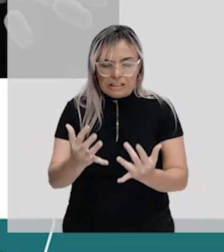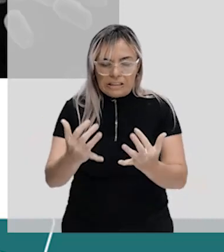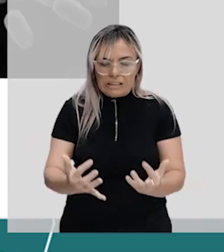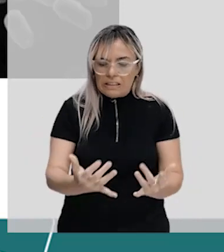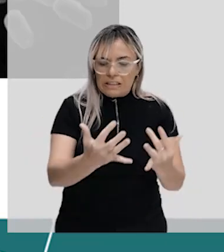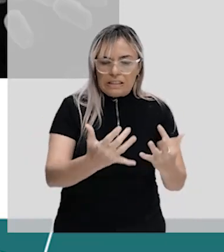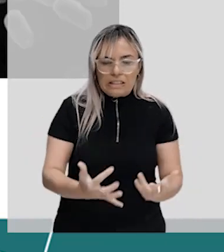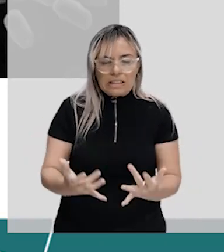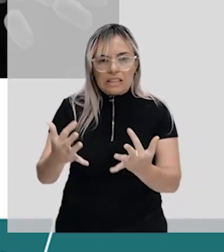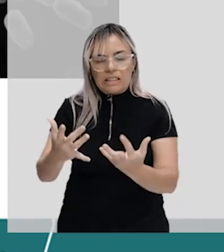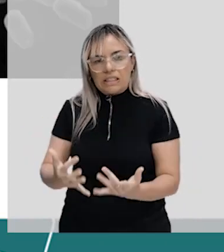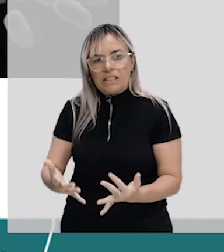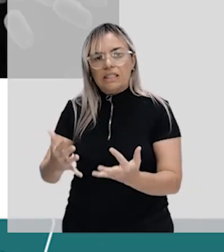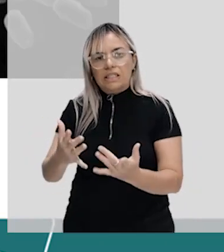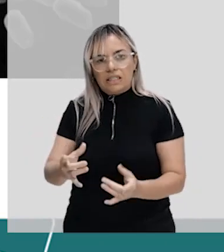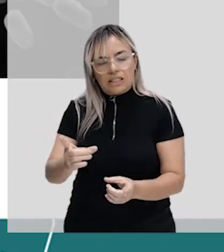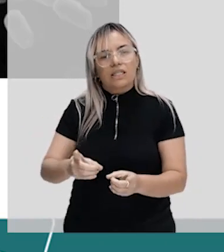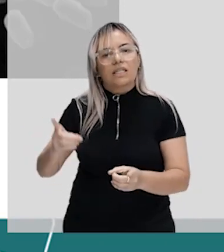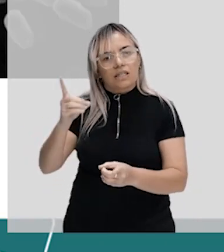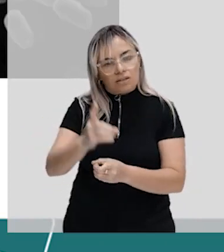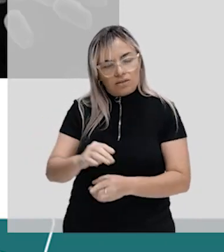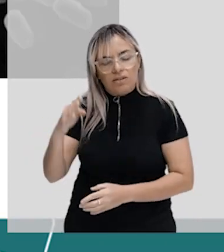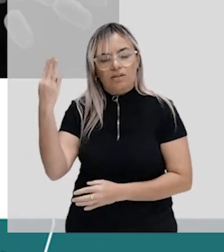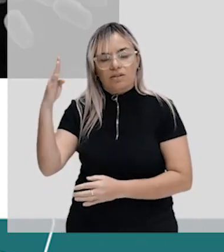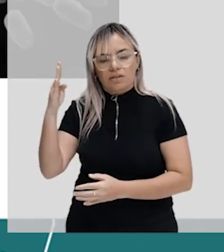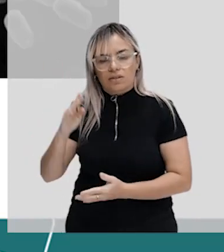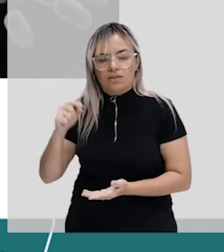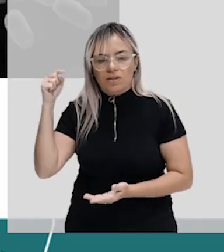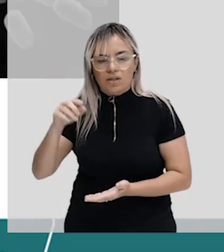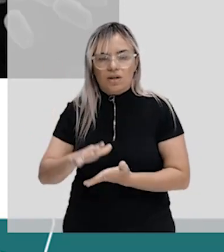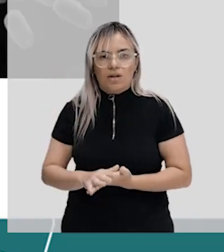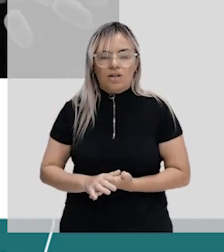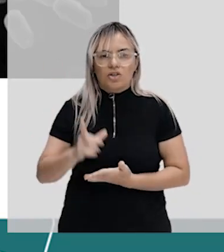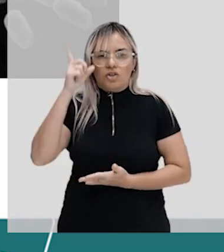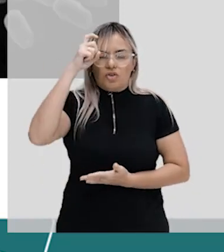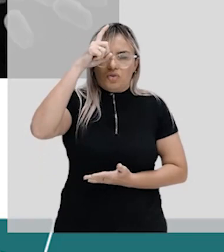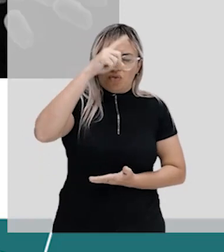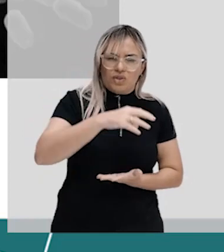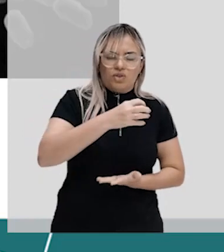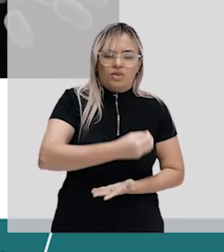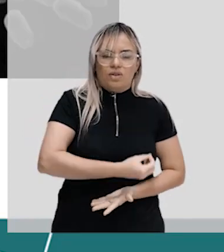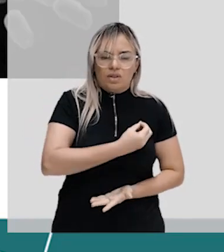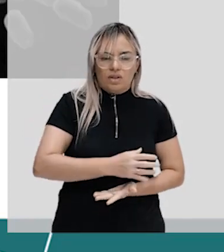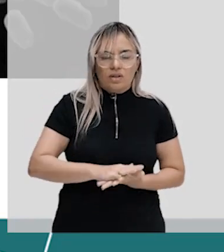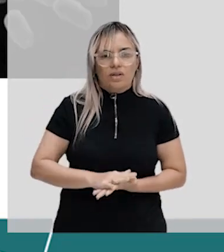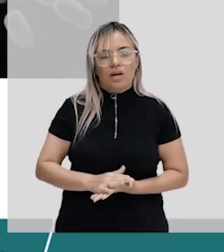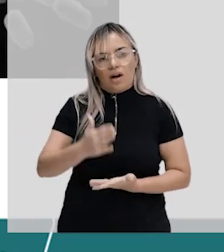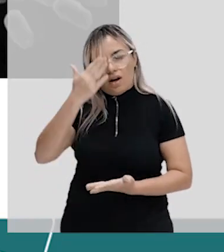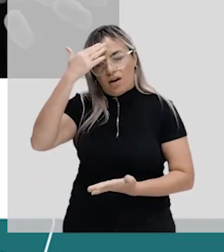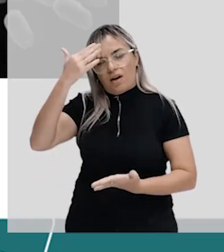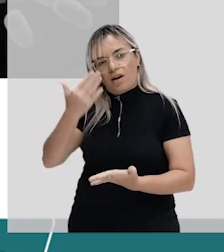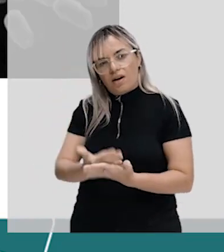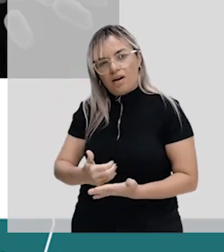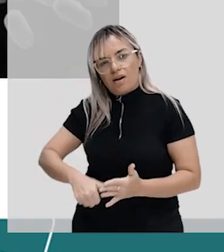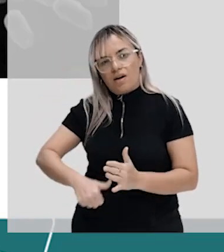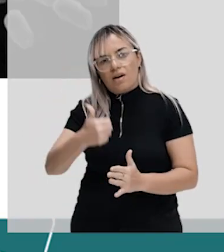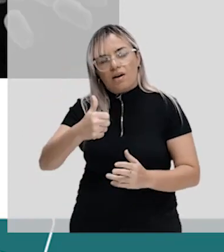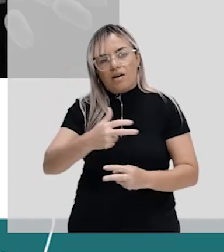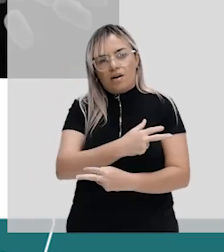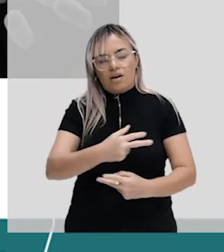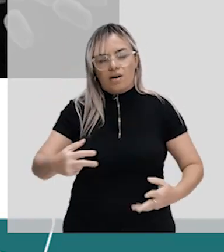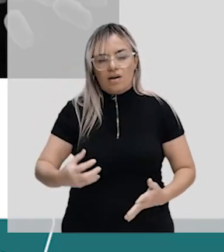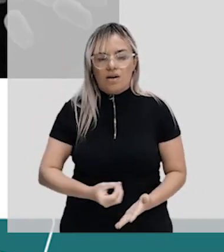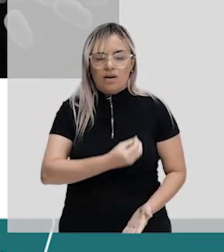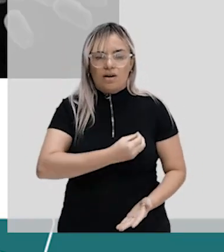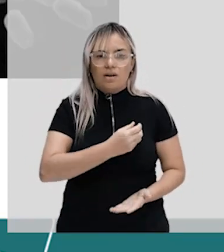considerando que existem bactérias que vivem em ambientes tão extremos como esse, acredita-se que os primeiros seres vivos teriam